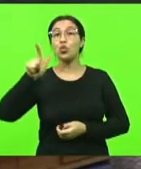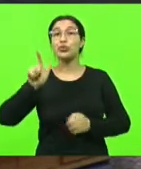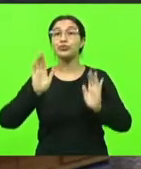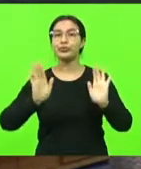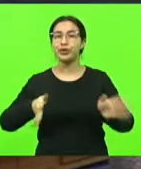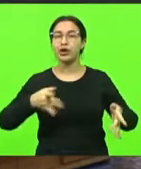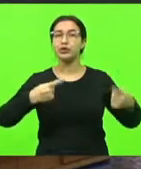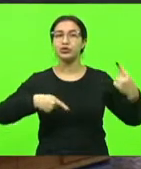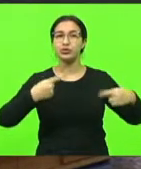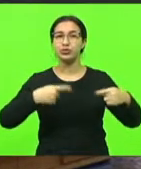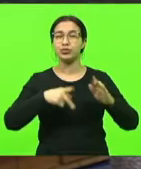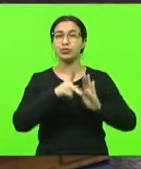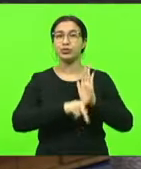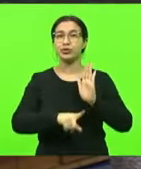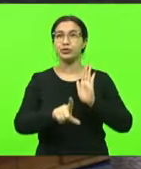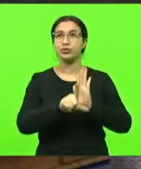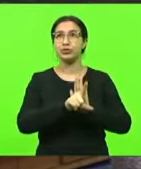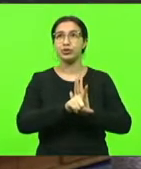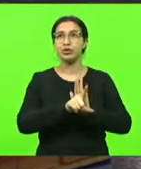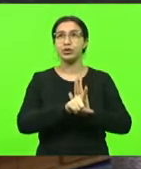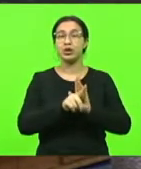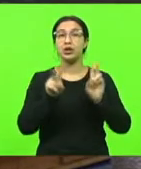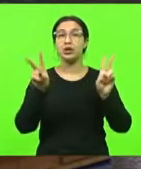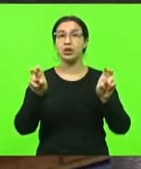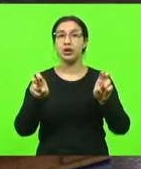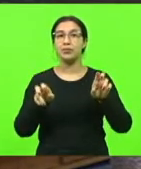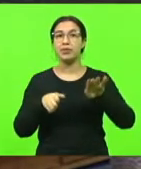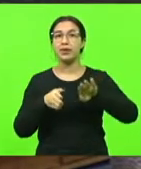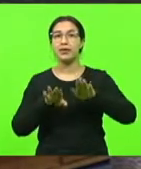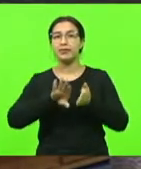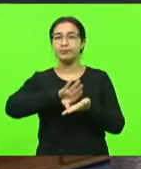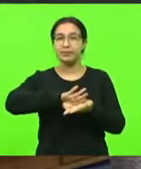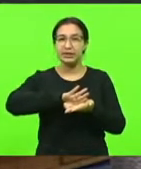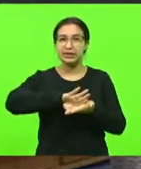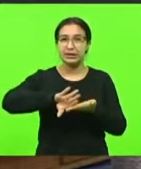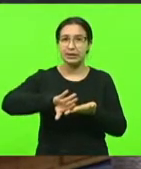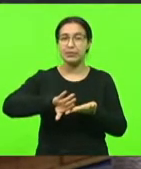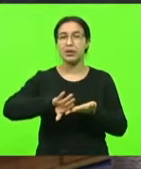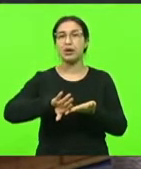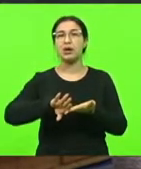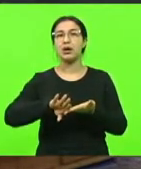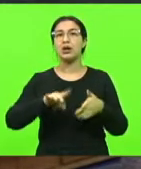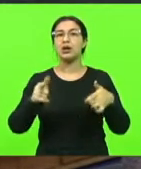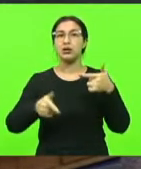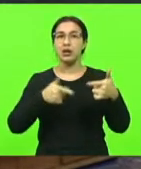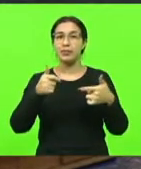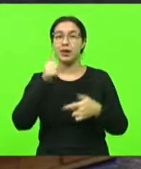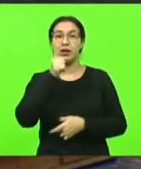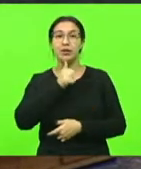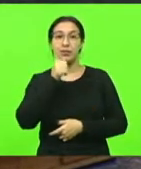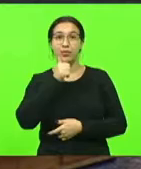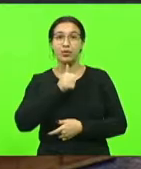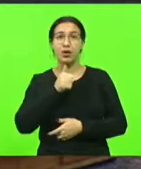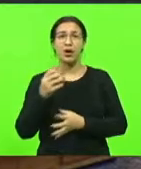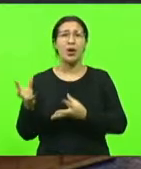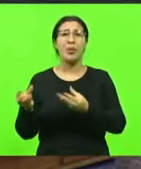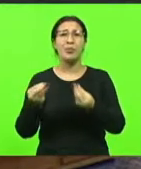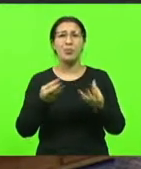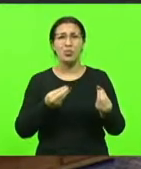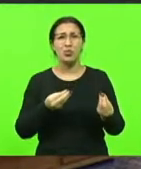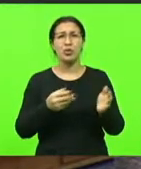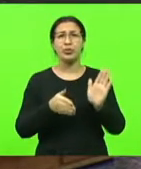projeto de lei sobre reserva de vagas para mulheres. O número de proposições que passam nessa casa